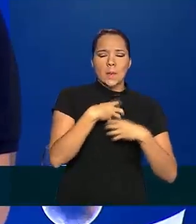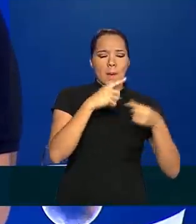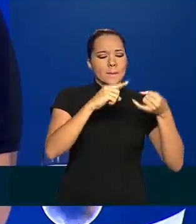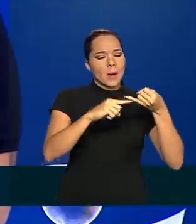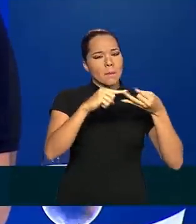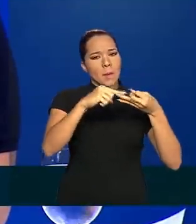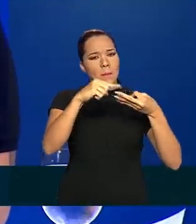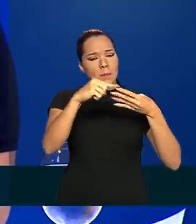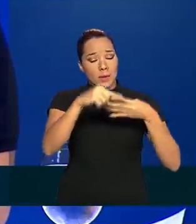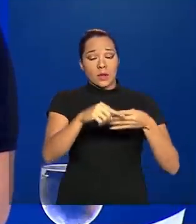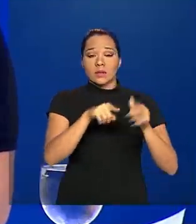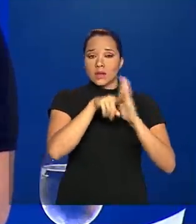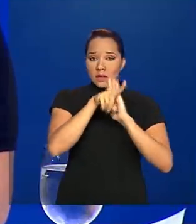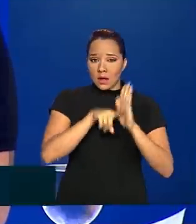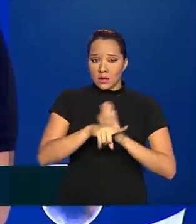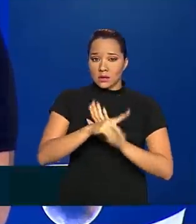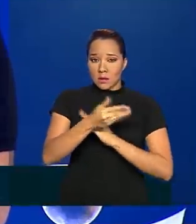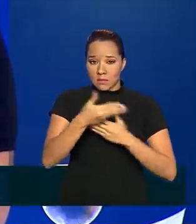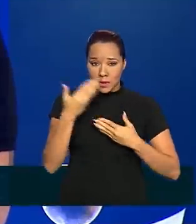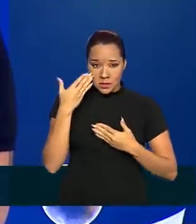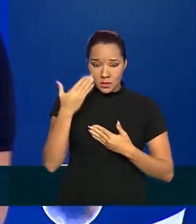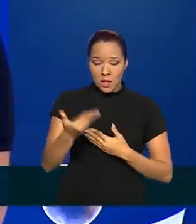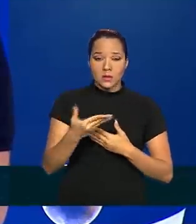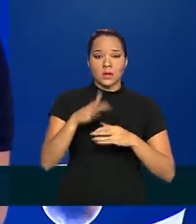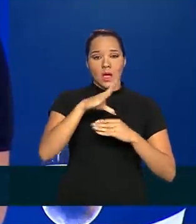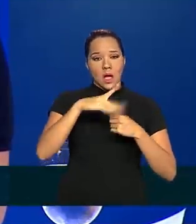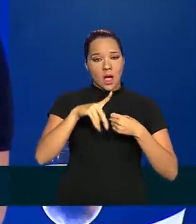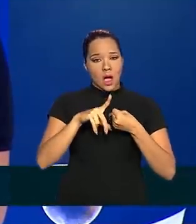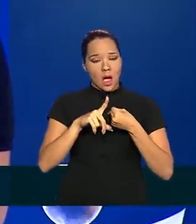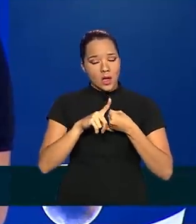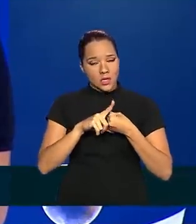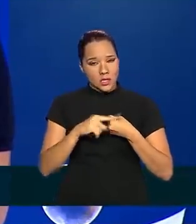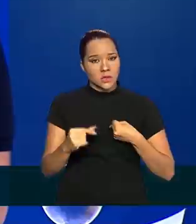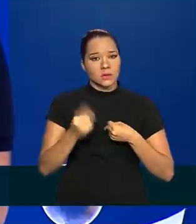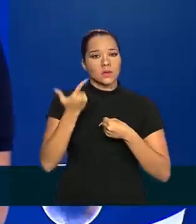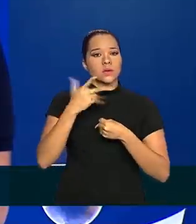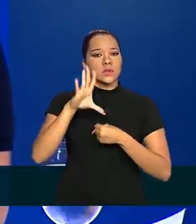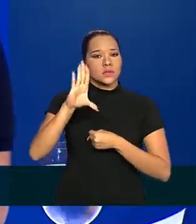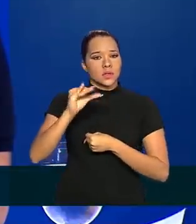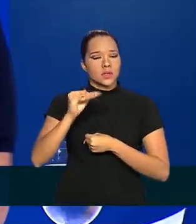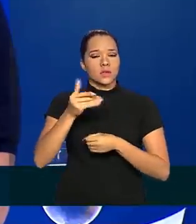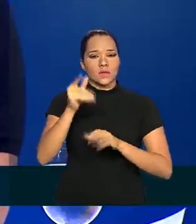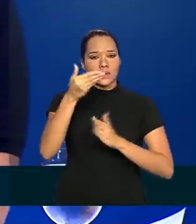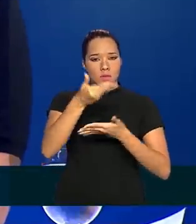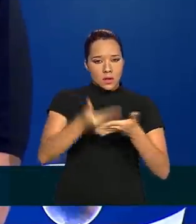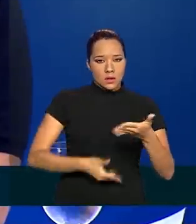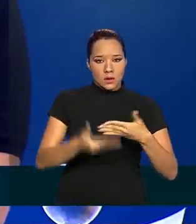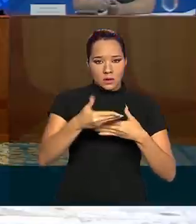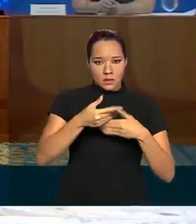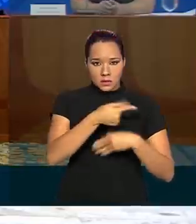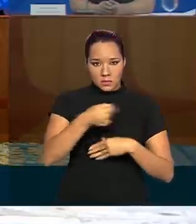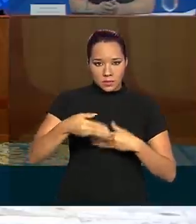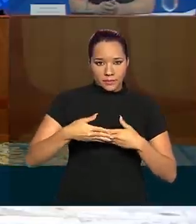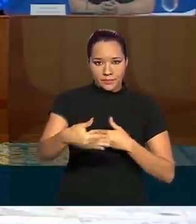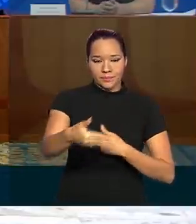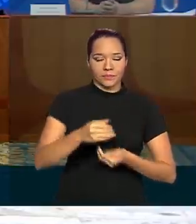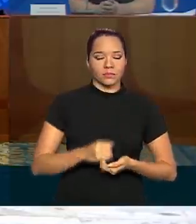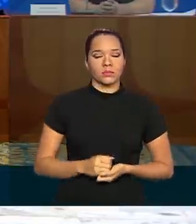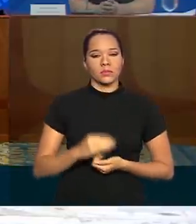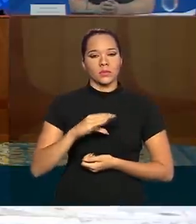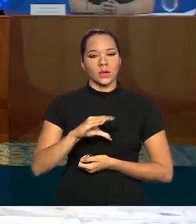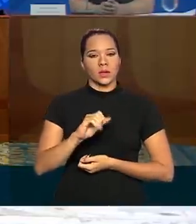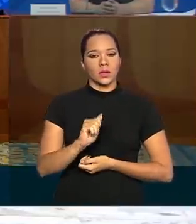essas análises serão apresentadas nos artigos científicos e nos relatórios ao longo das próximas semanas. A Carolina Moreno.